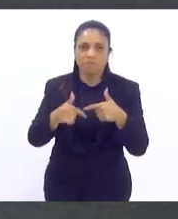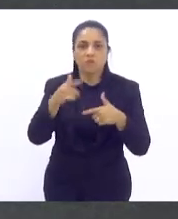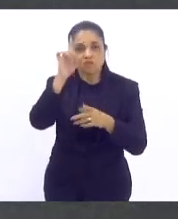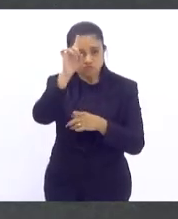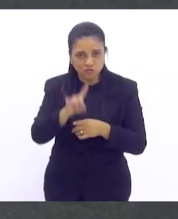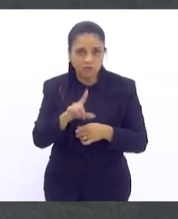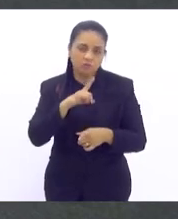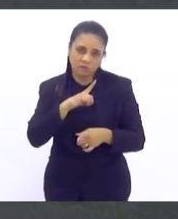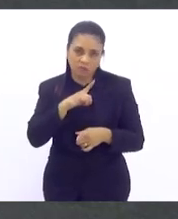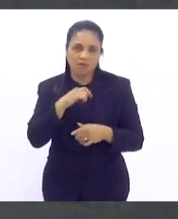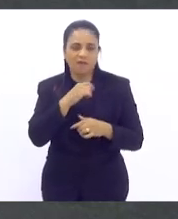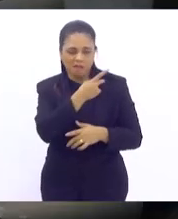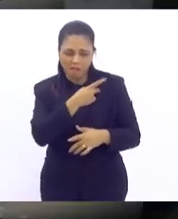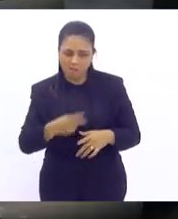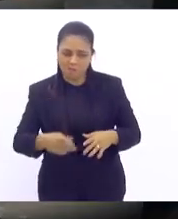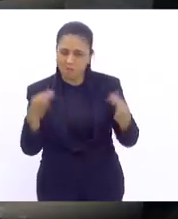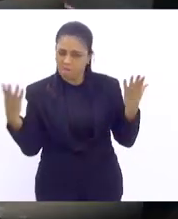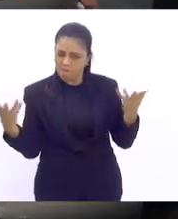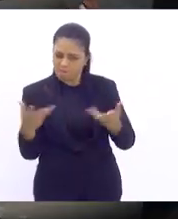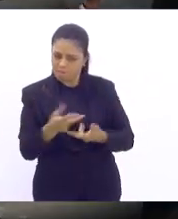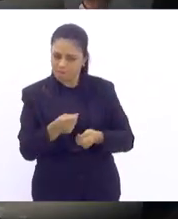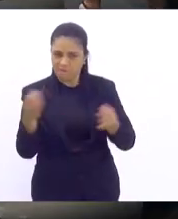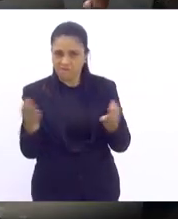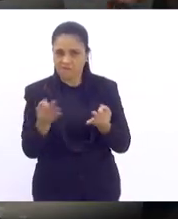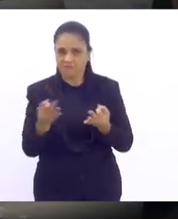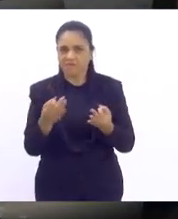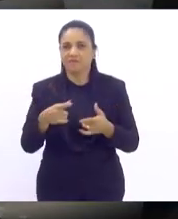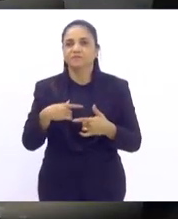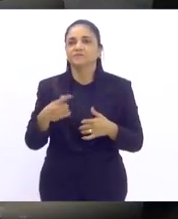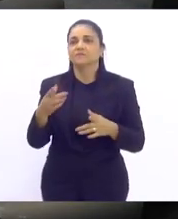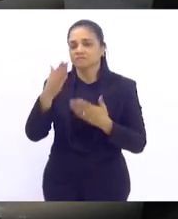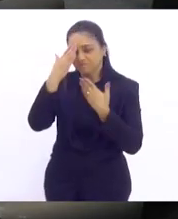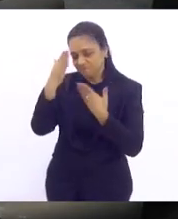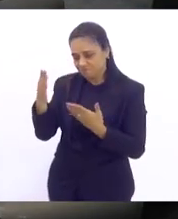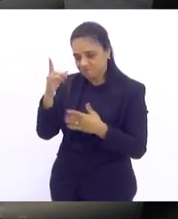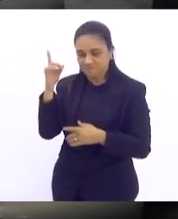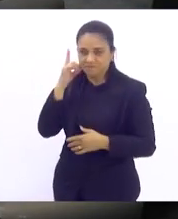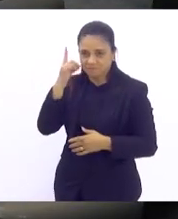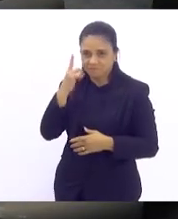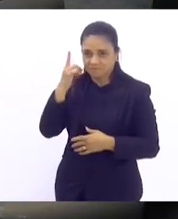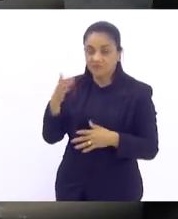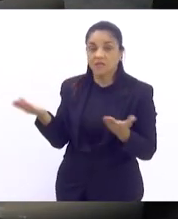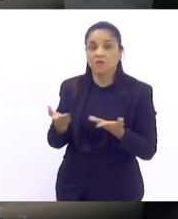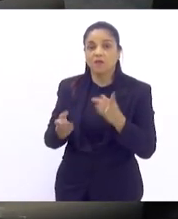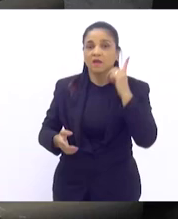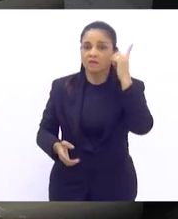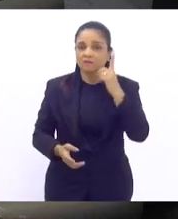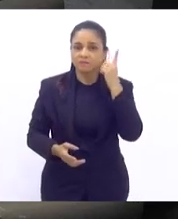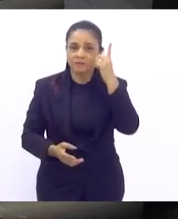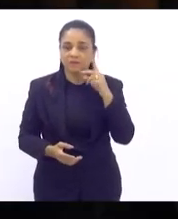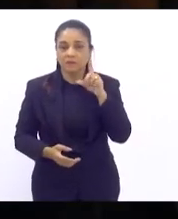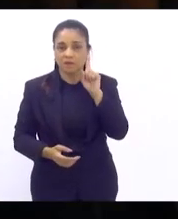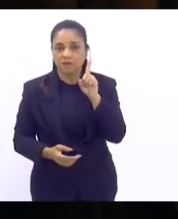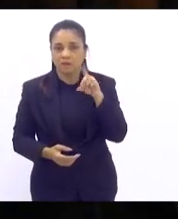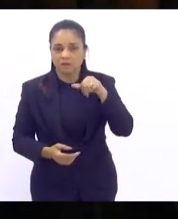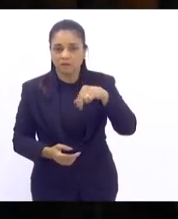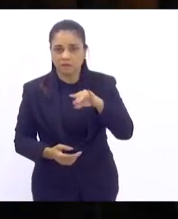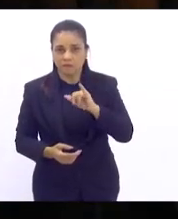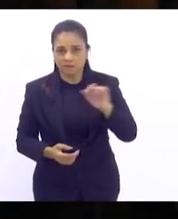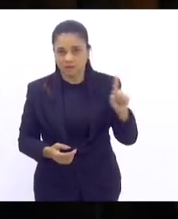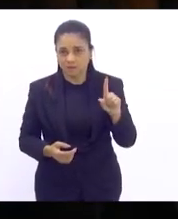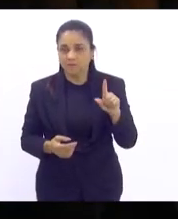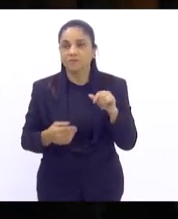Vossa Excelência, Arrasa. Obrigada, deputada. Deputada Dani Monteiro. Muito obrigada, senhora presidenta Tia Ju.